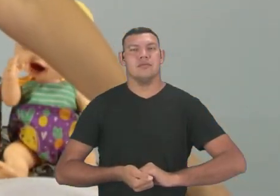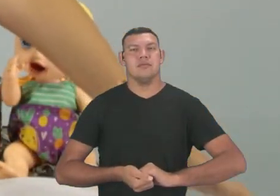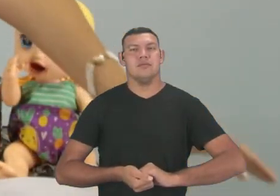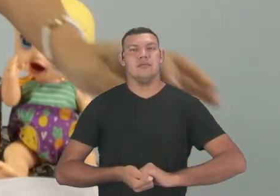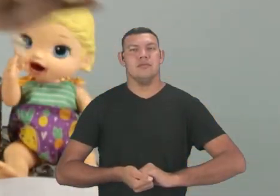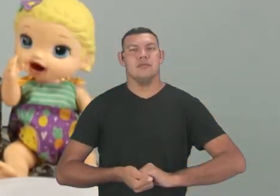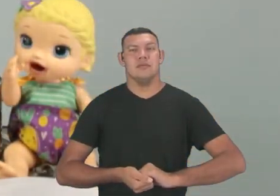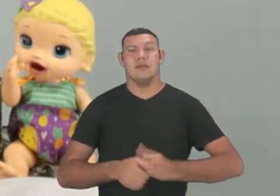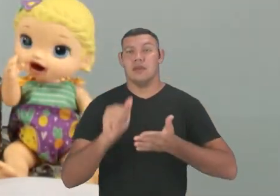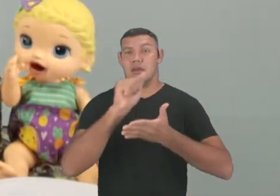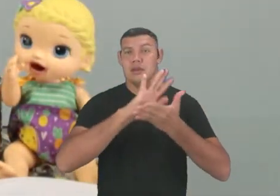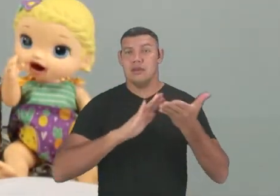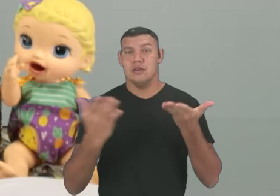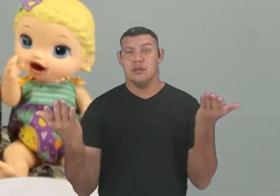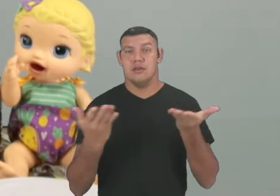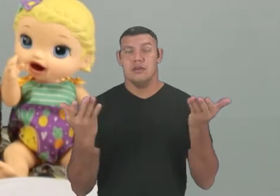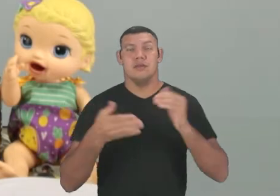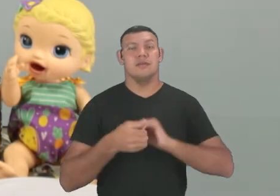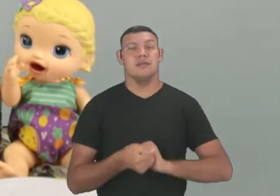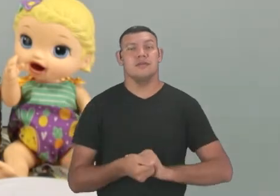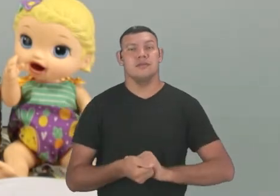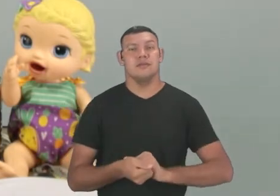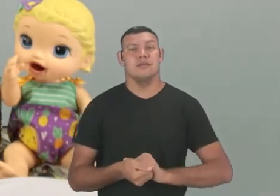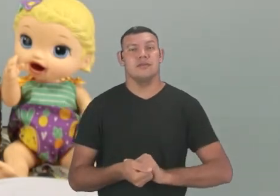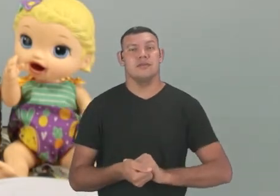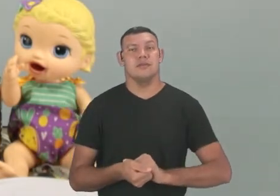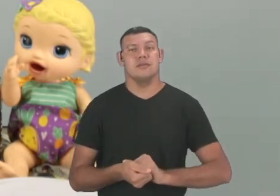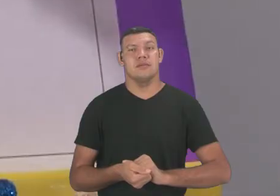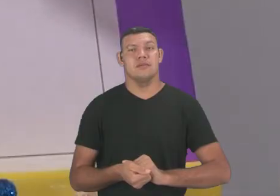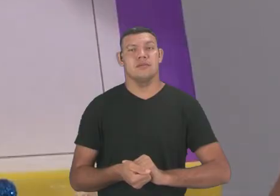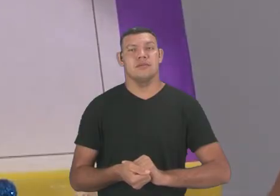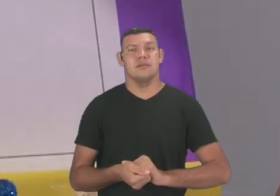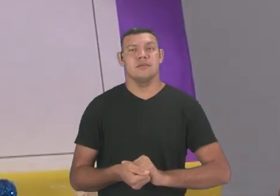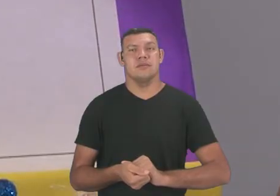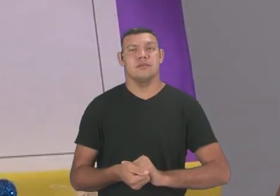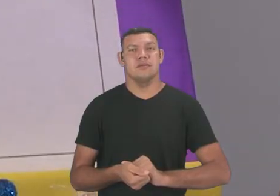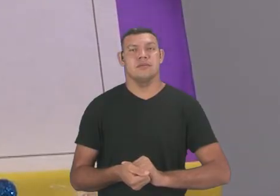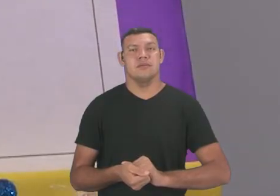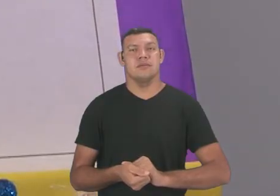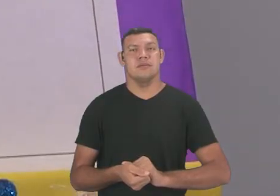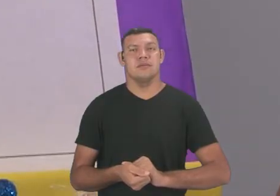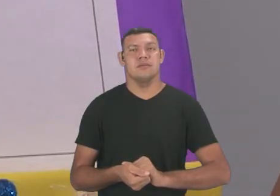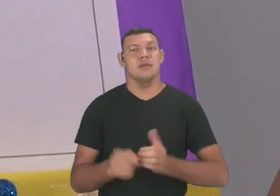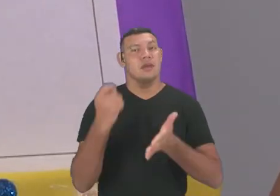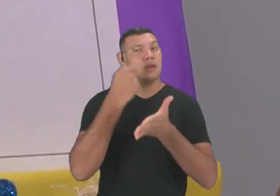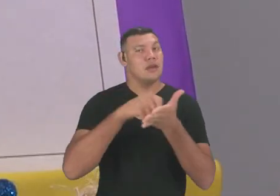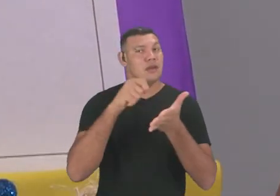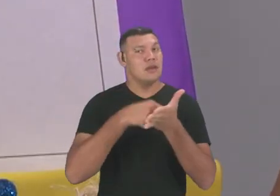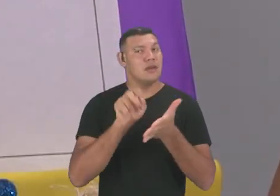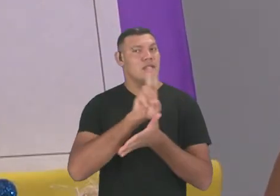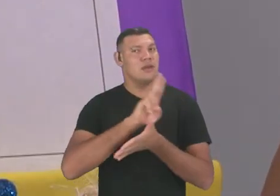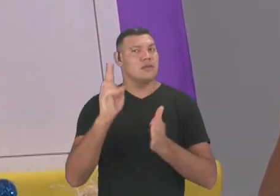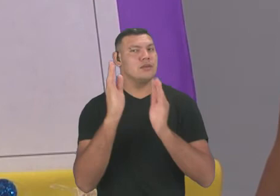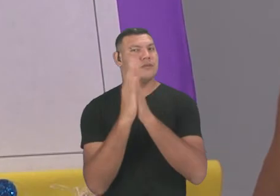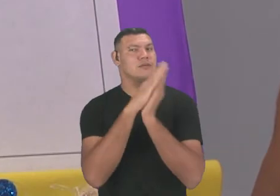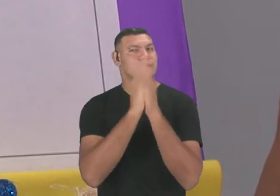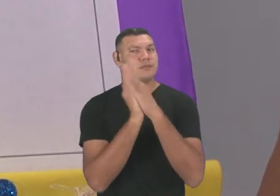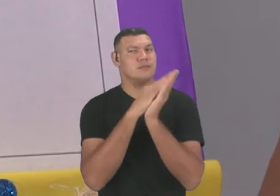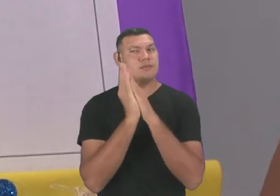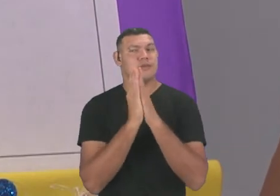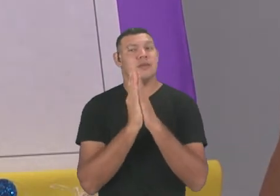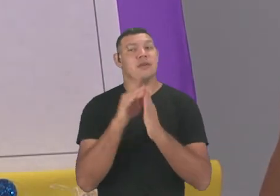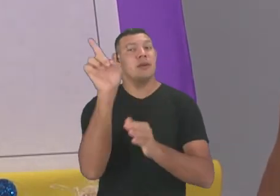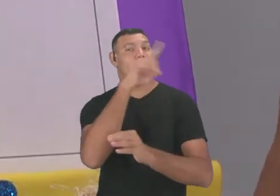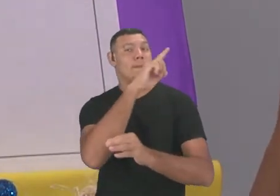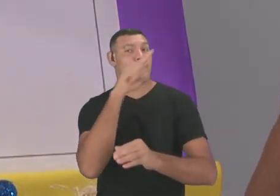Nesta atividade nós vamos escrever o nome dos brinquedos e marcar com